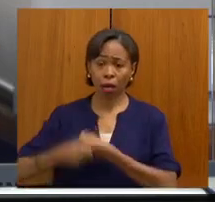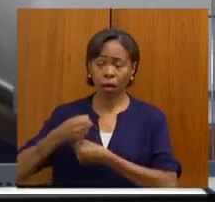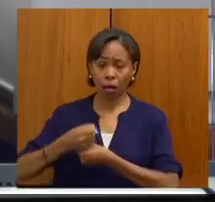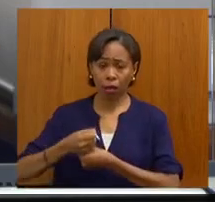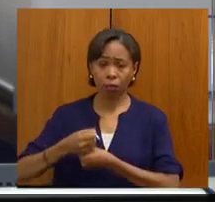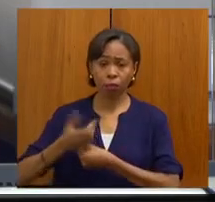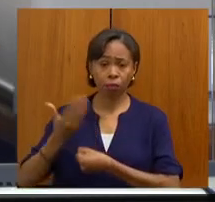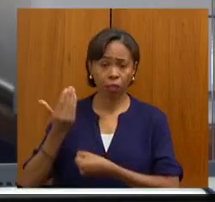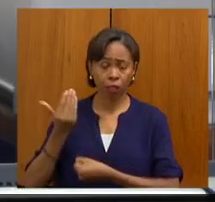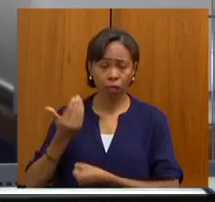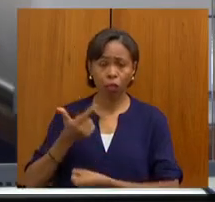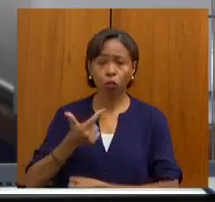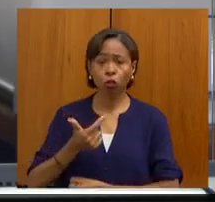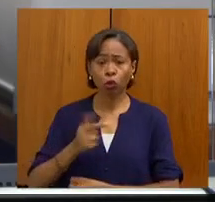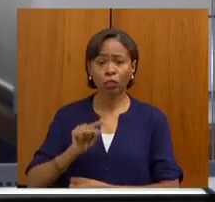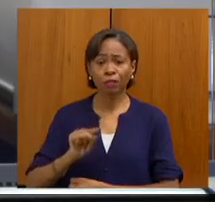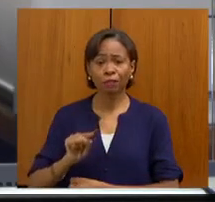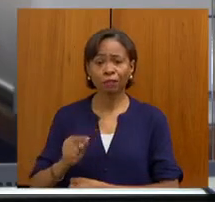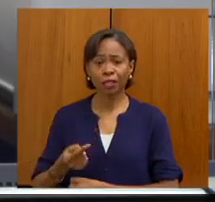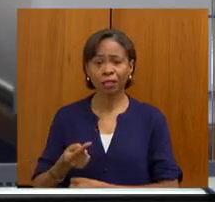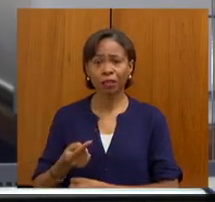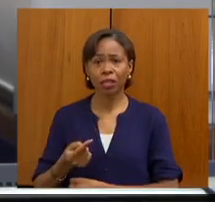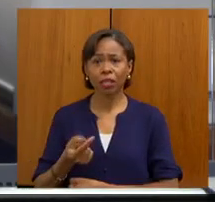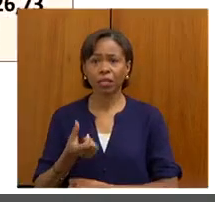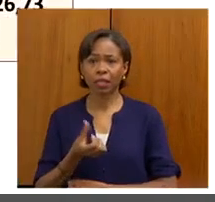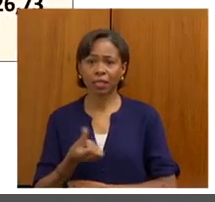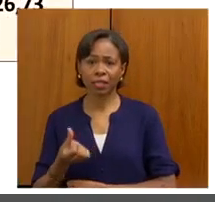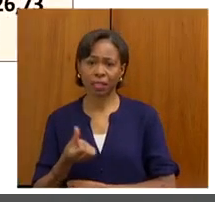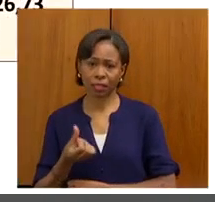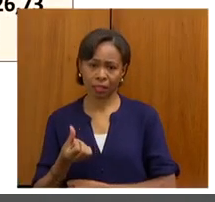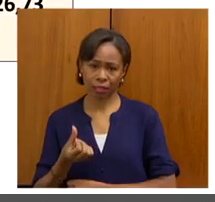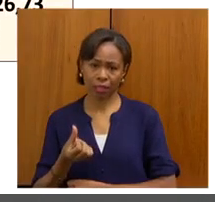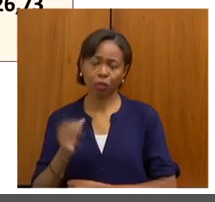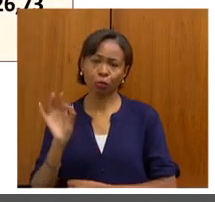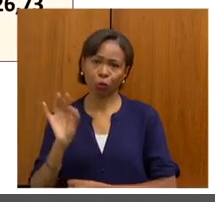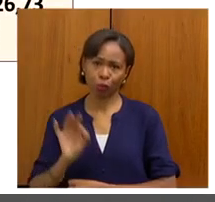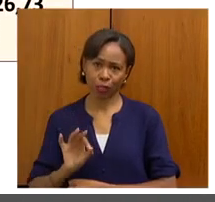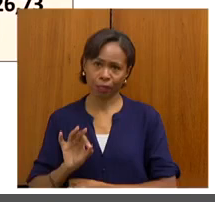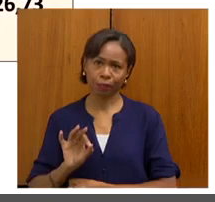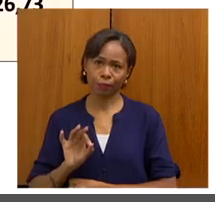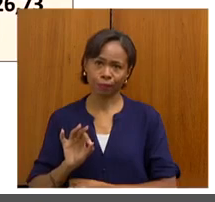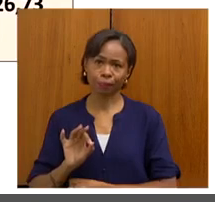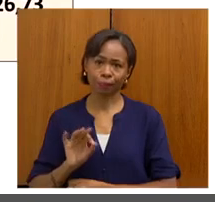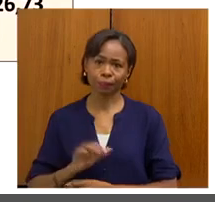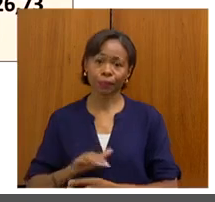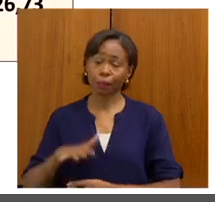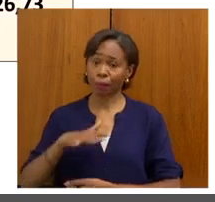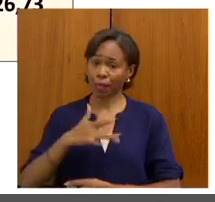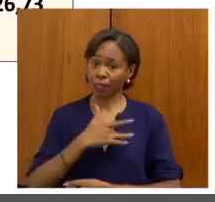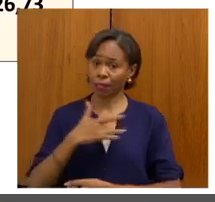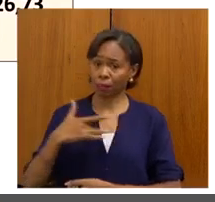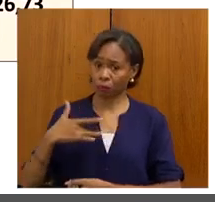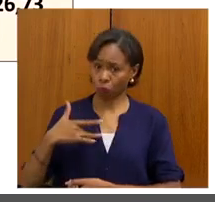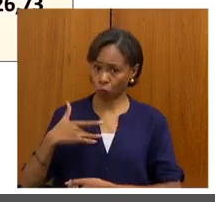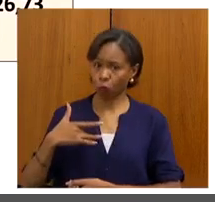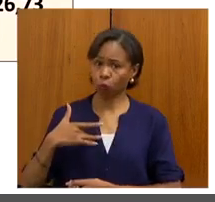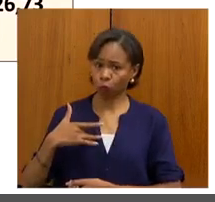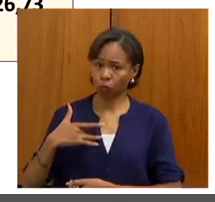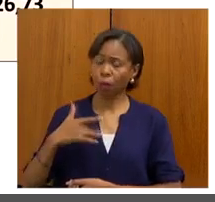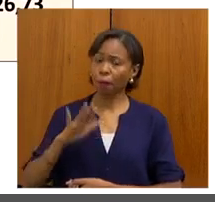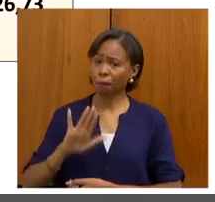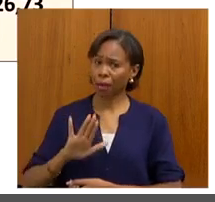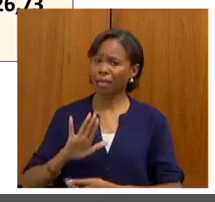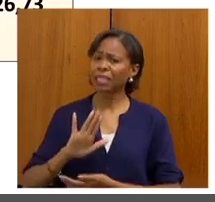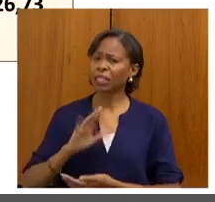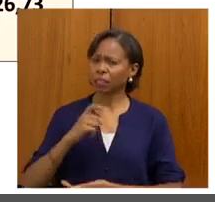,56%, mais de R$ 8,5 bilhões para a saúde. Liquidamos, porque tinha muito resto a pagar